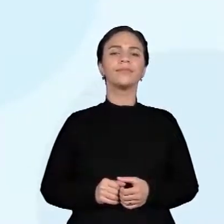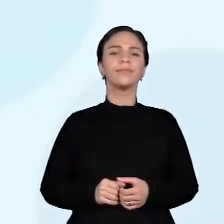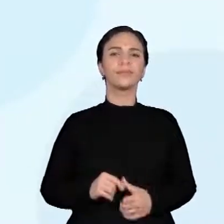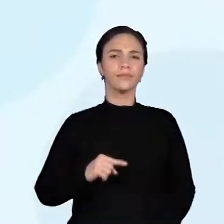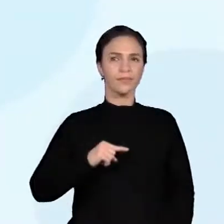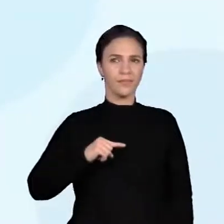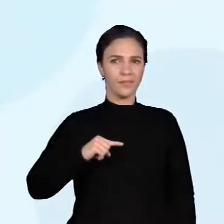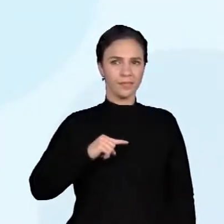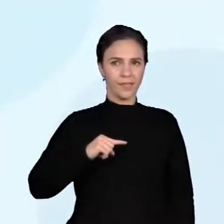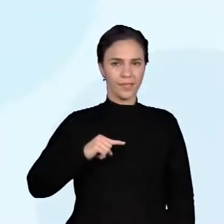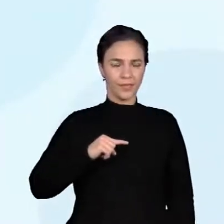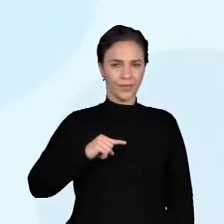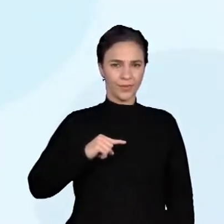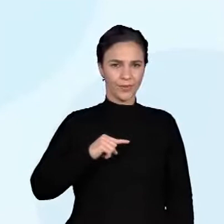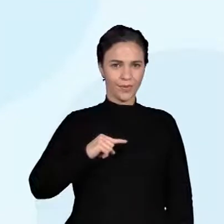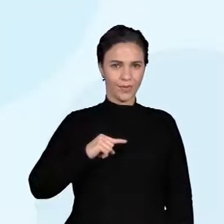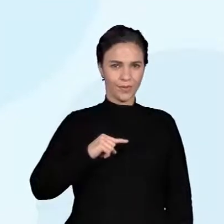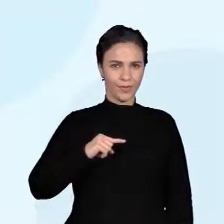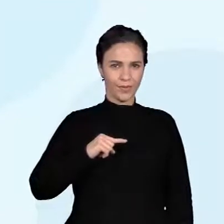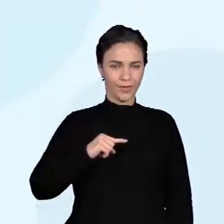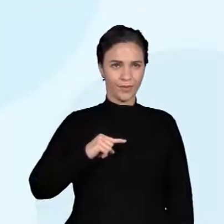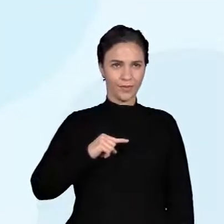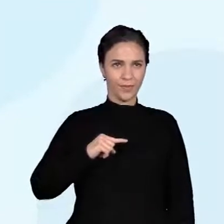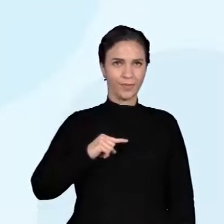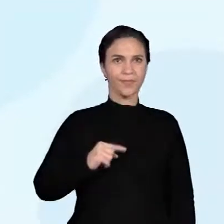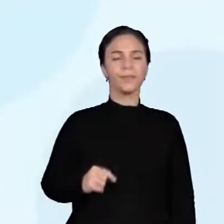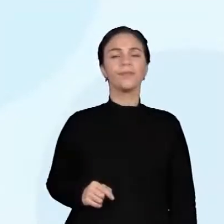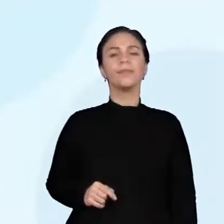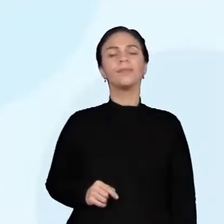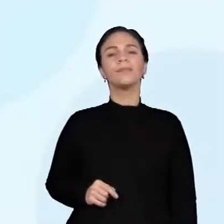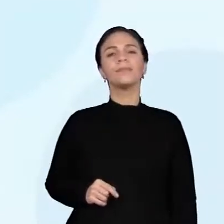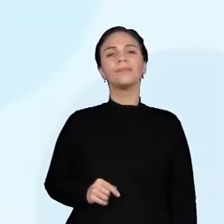eu vou subtrair, não adicionar. Porque a conta é de menos agora.